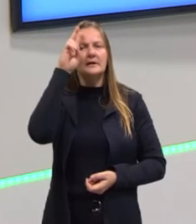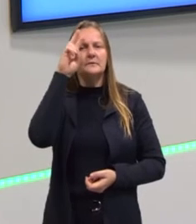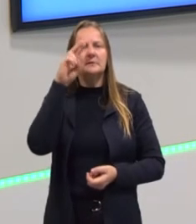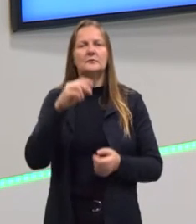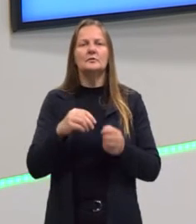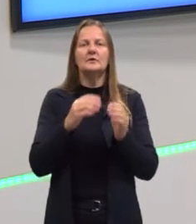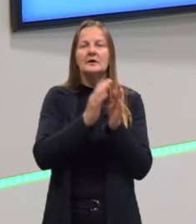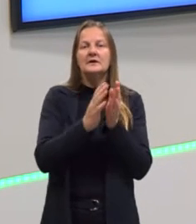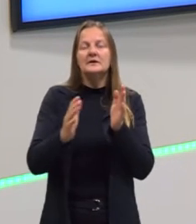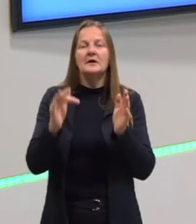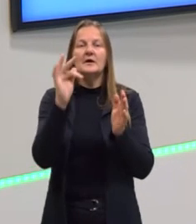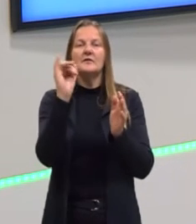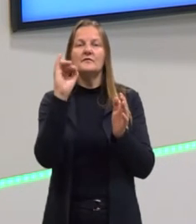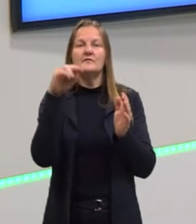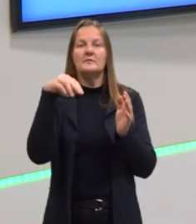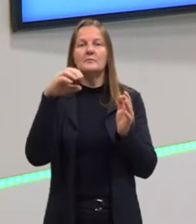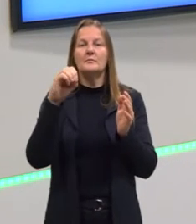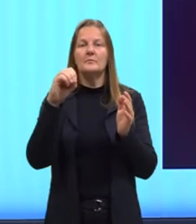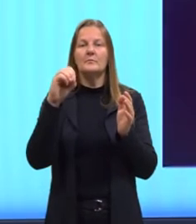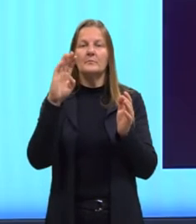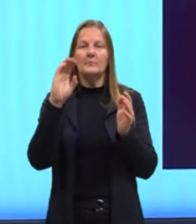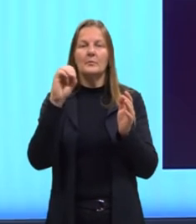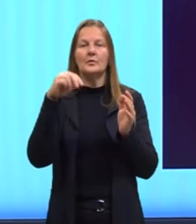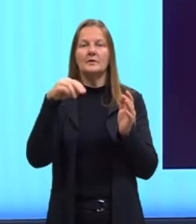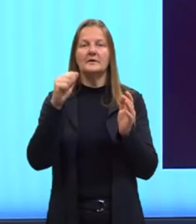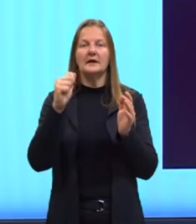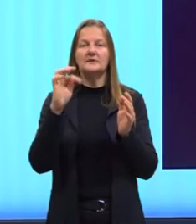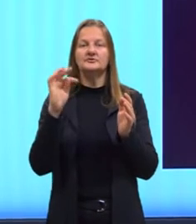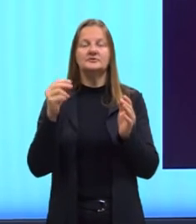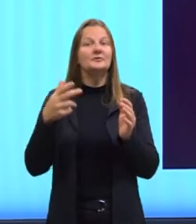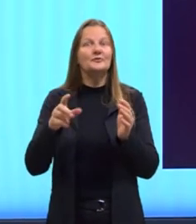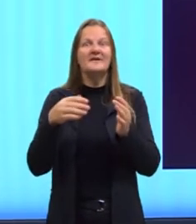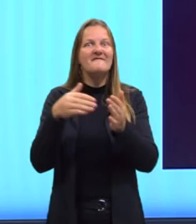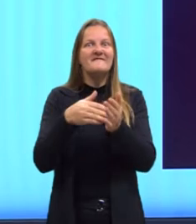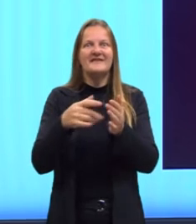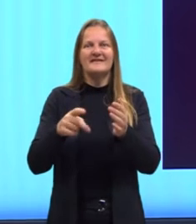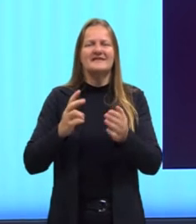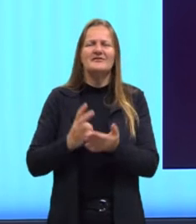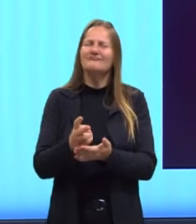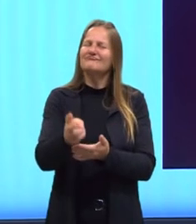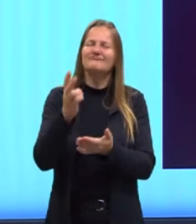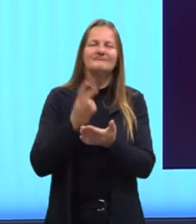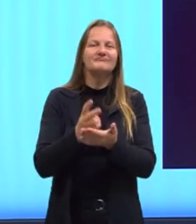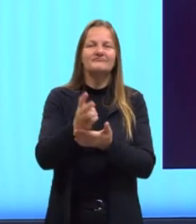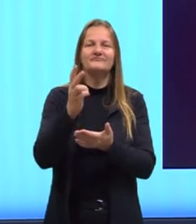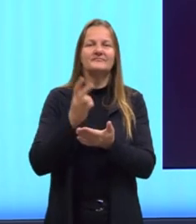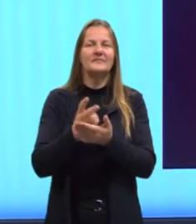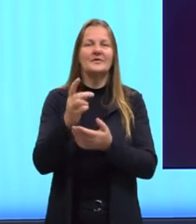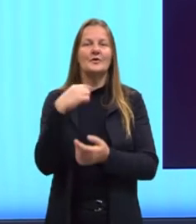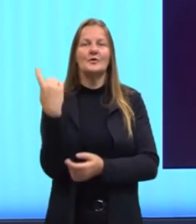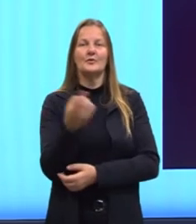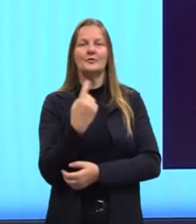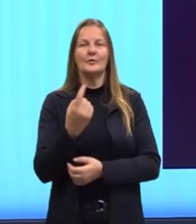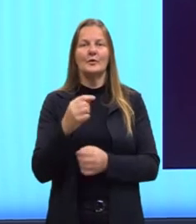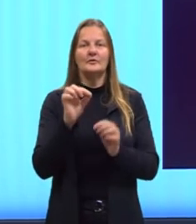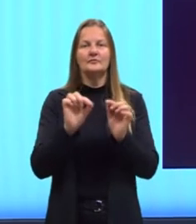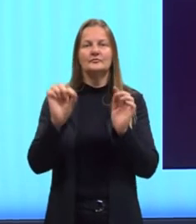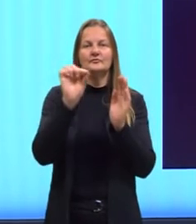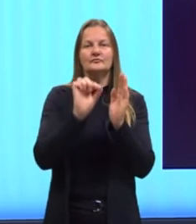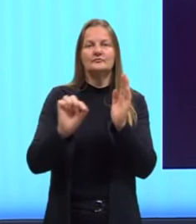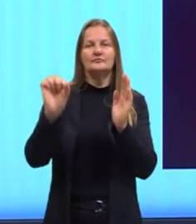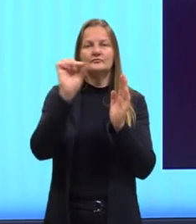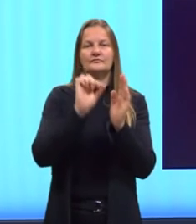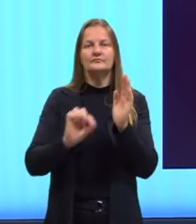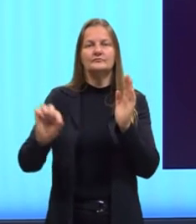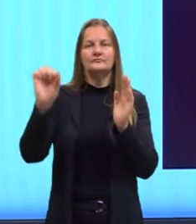a sequência de Fibonacci é uma sequência infinita, de infinitos termos, nós conseguimos definir os termos